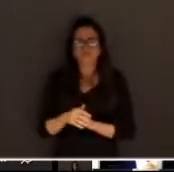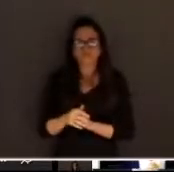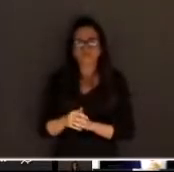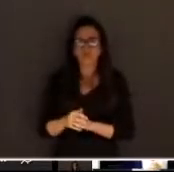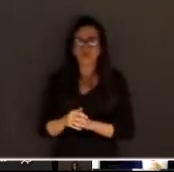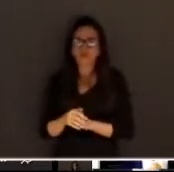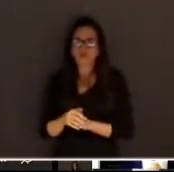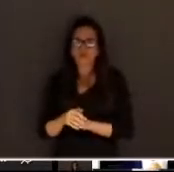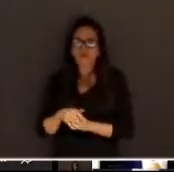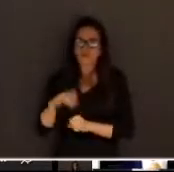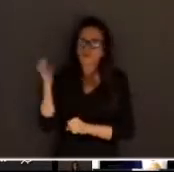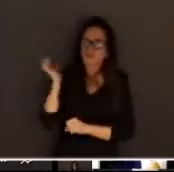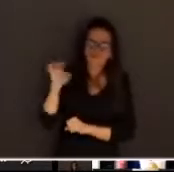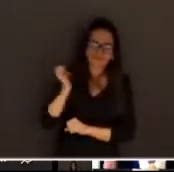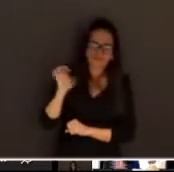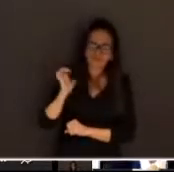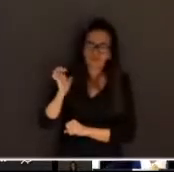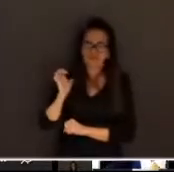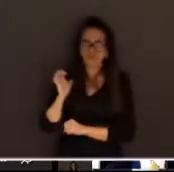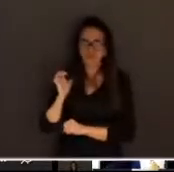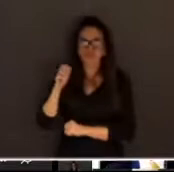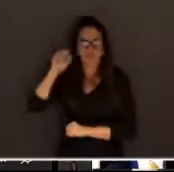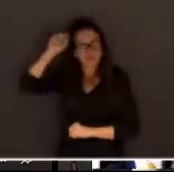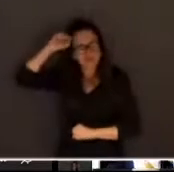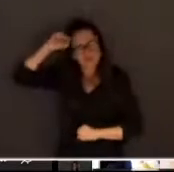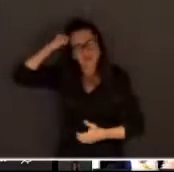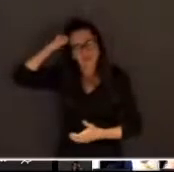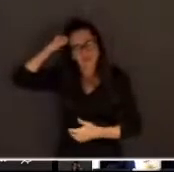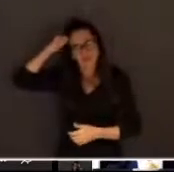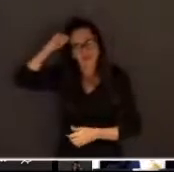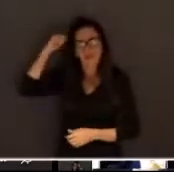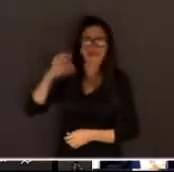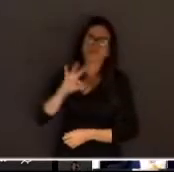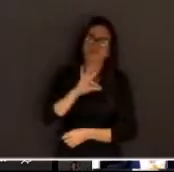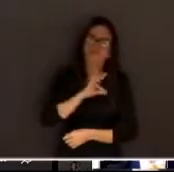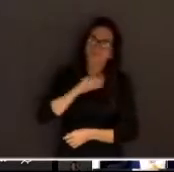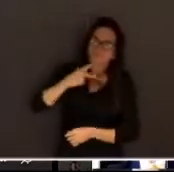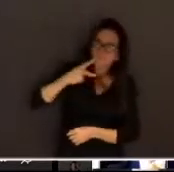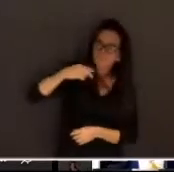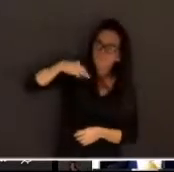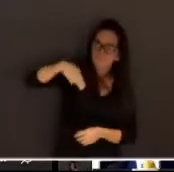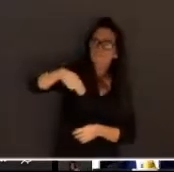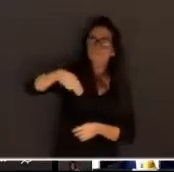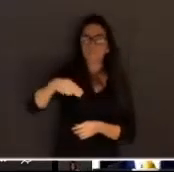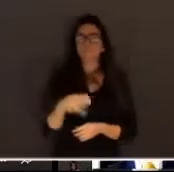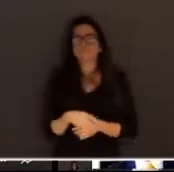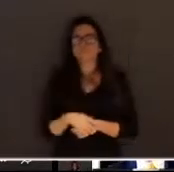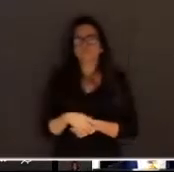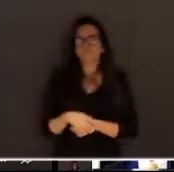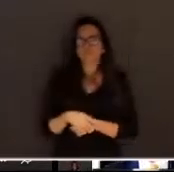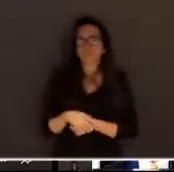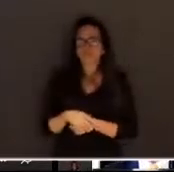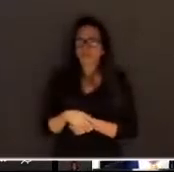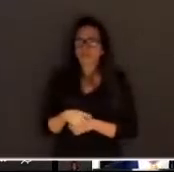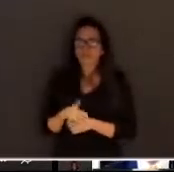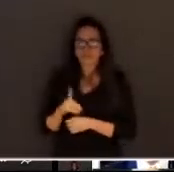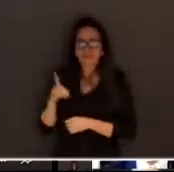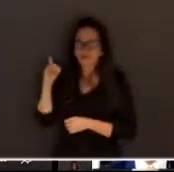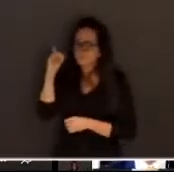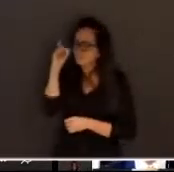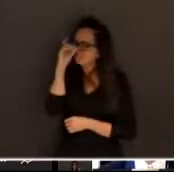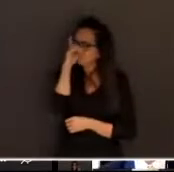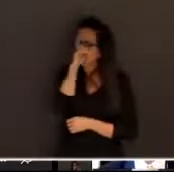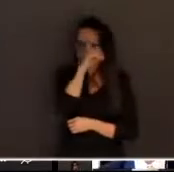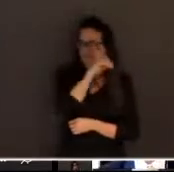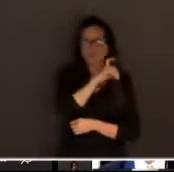homossexuais, negros, policiais militares. É um quadro tétrico que nós vivemos